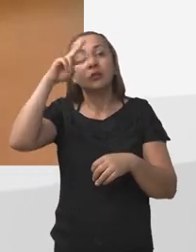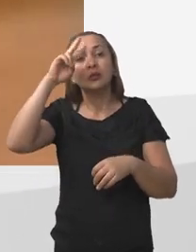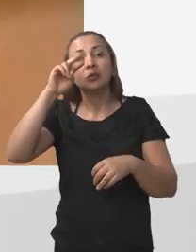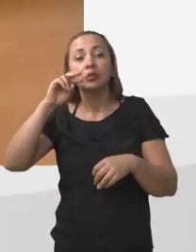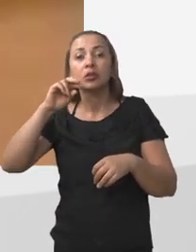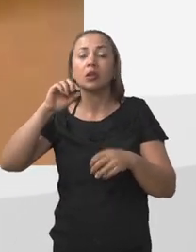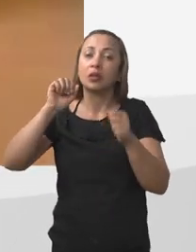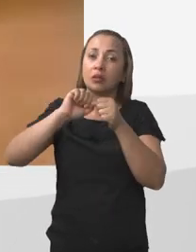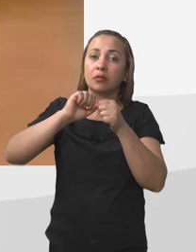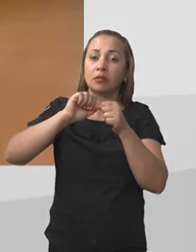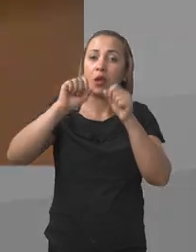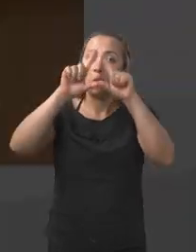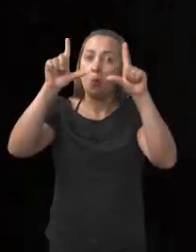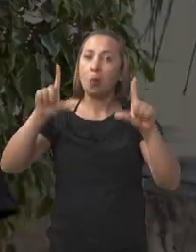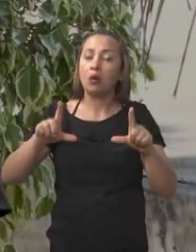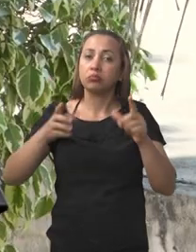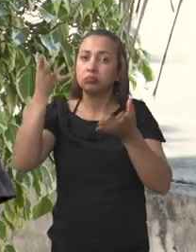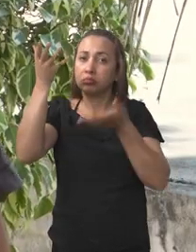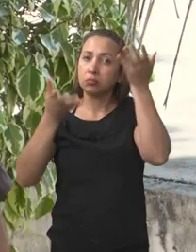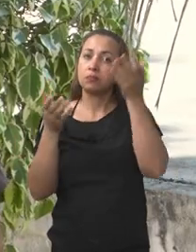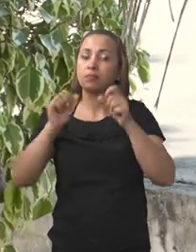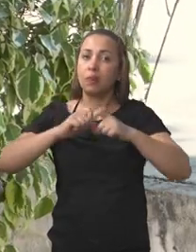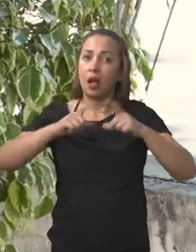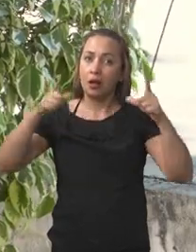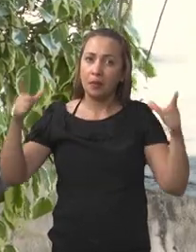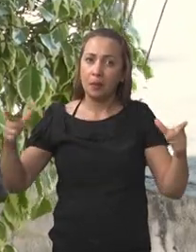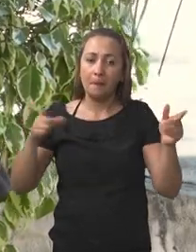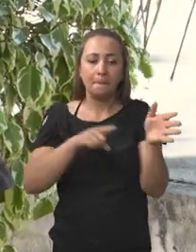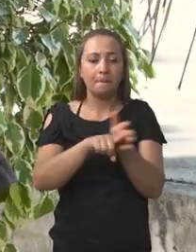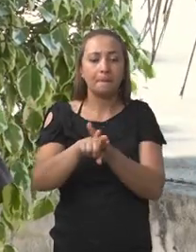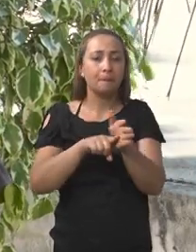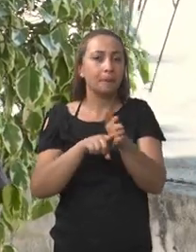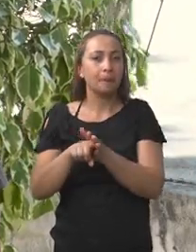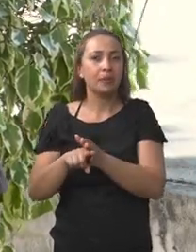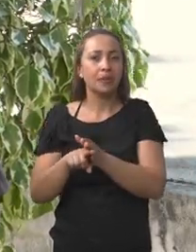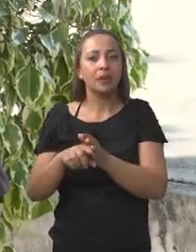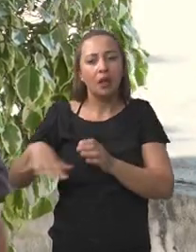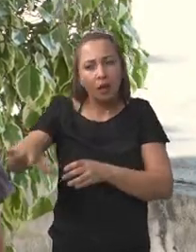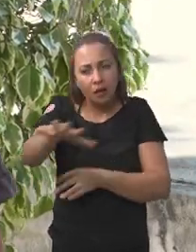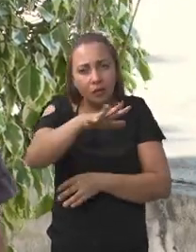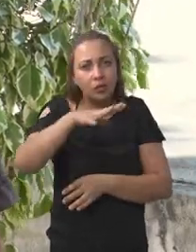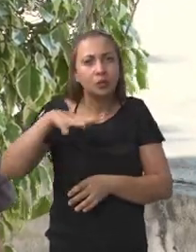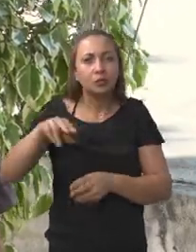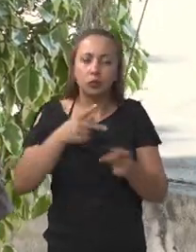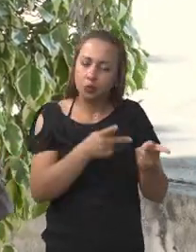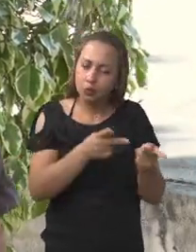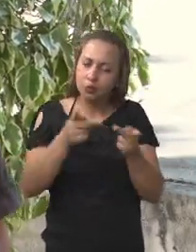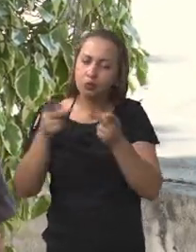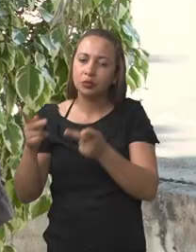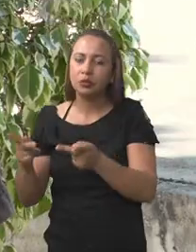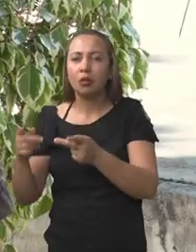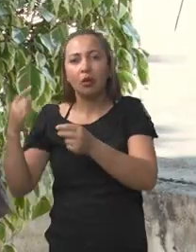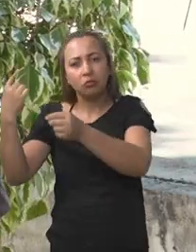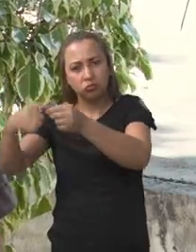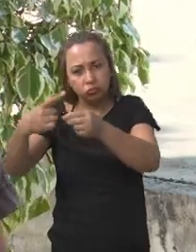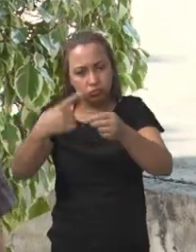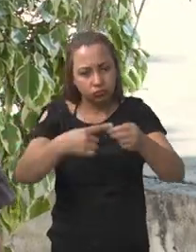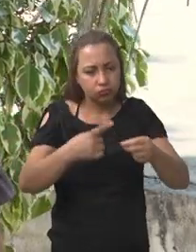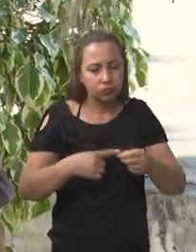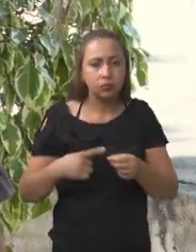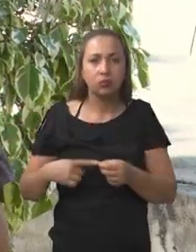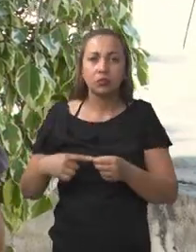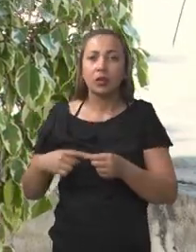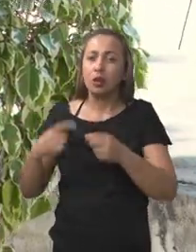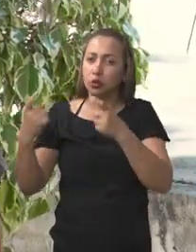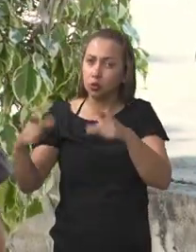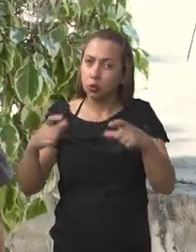Que formaram esse quadro econômico mais amplo. E claro que a pesquisa de campo aí, nesse sentido de visitar esses espaços em que